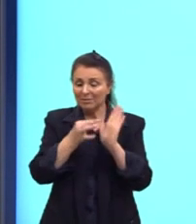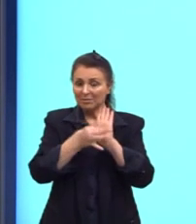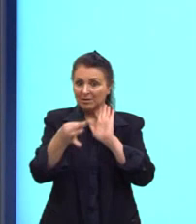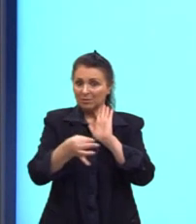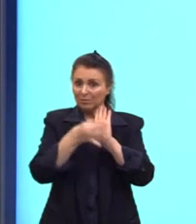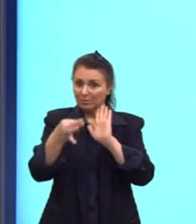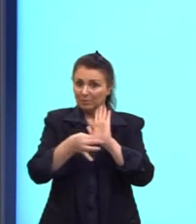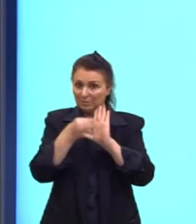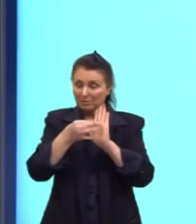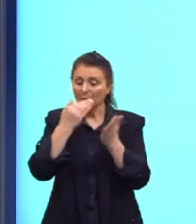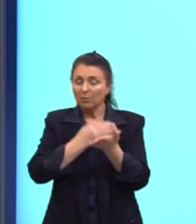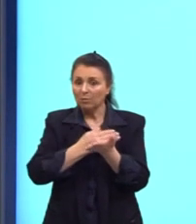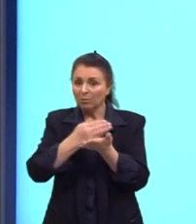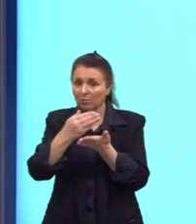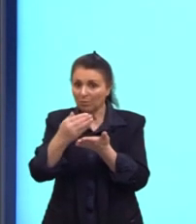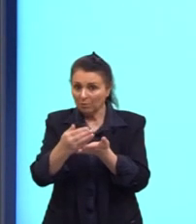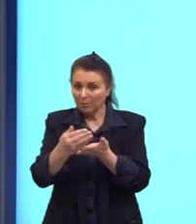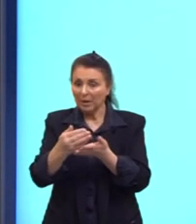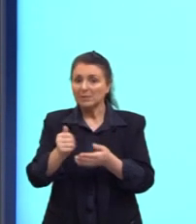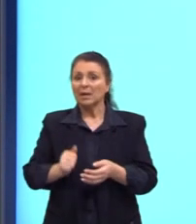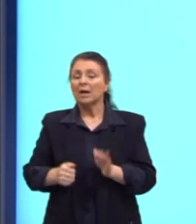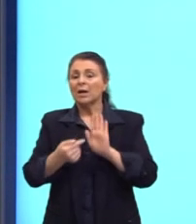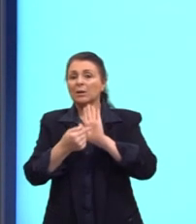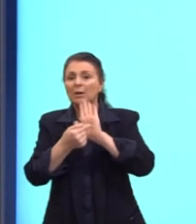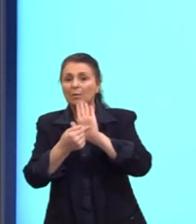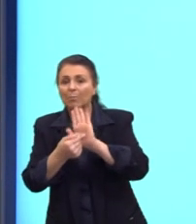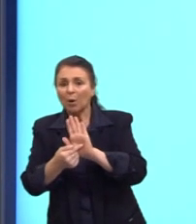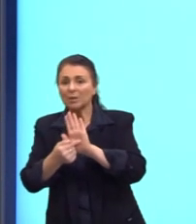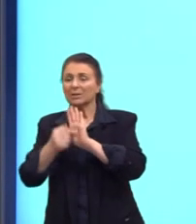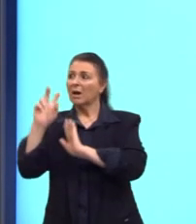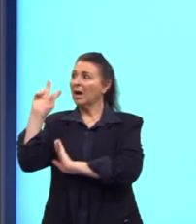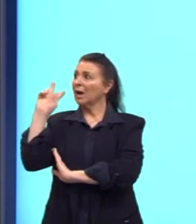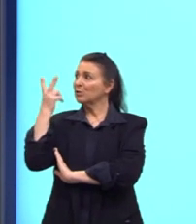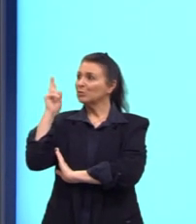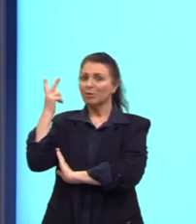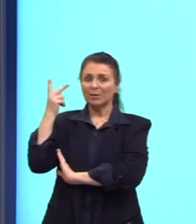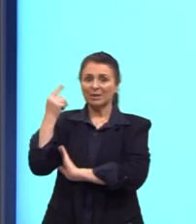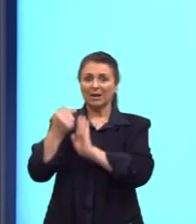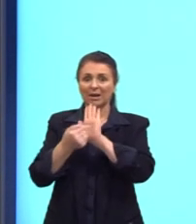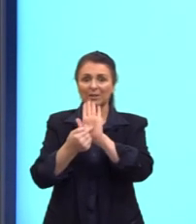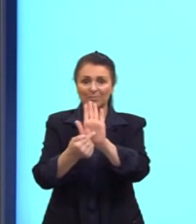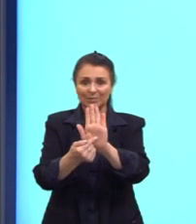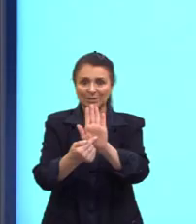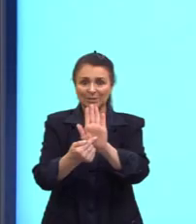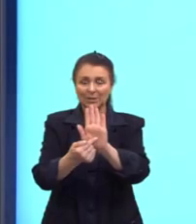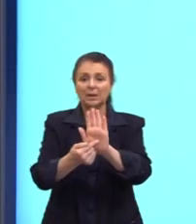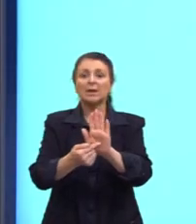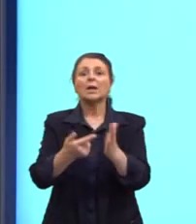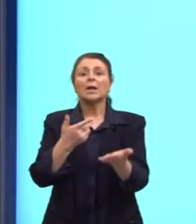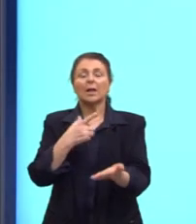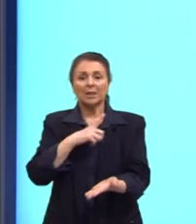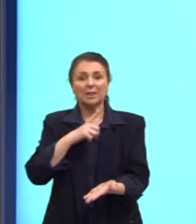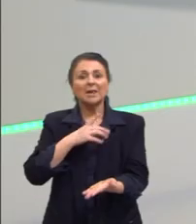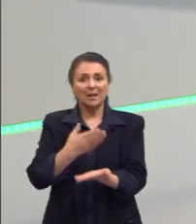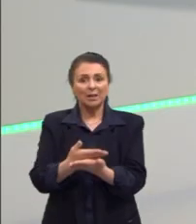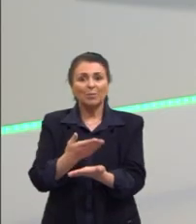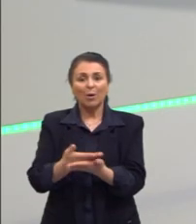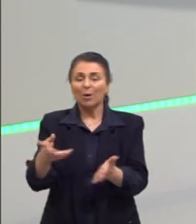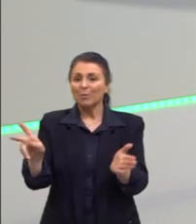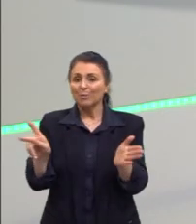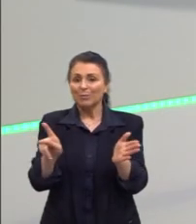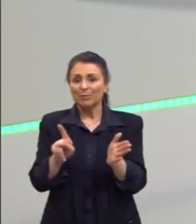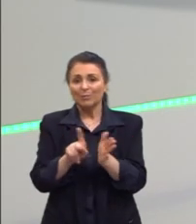dada a partir de alusão histórica implícita. Agora, temos uma aula também sobre